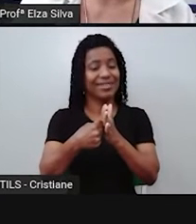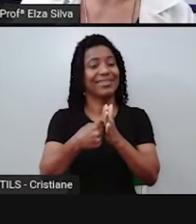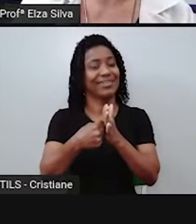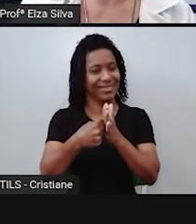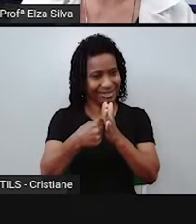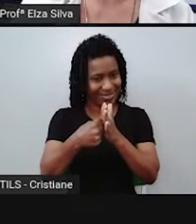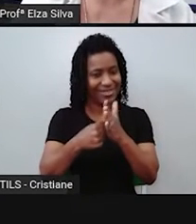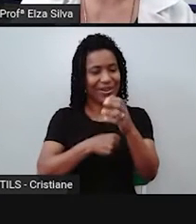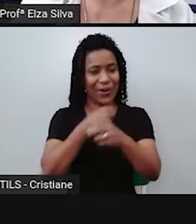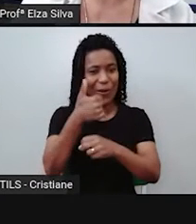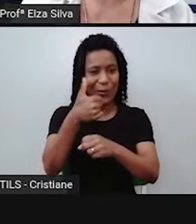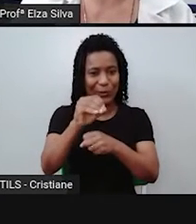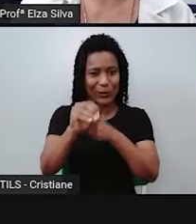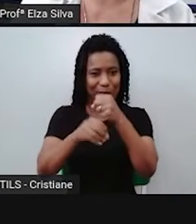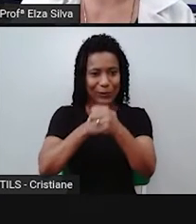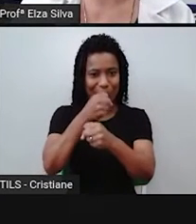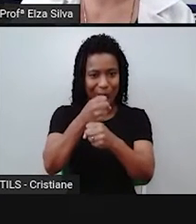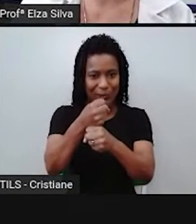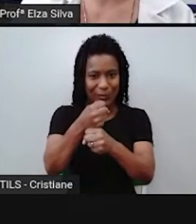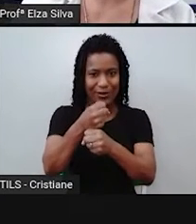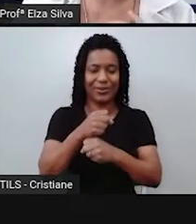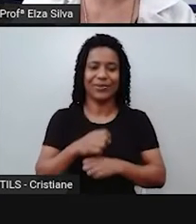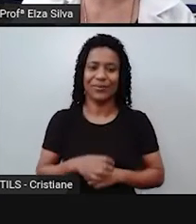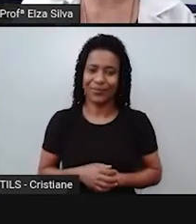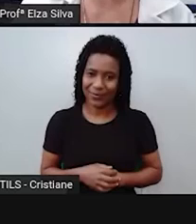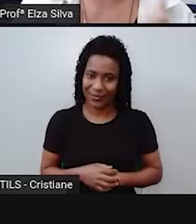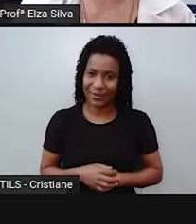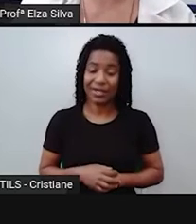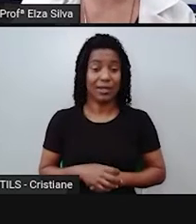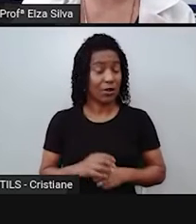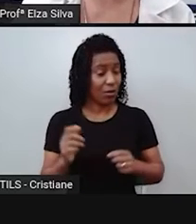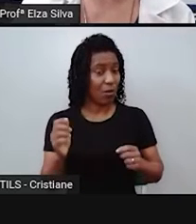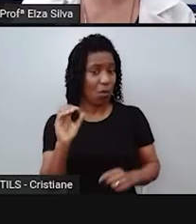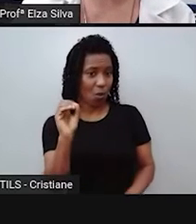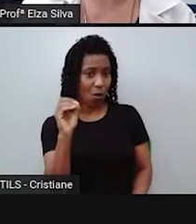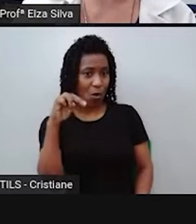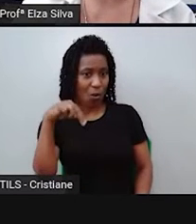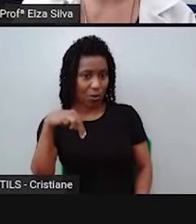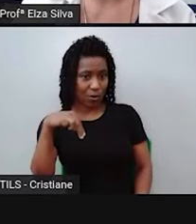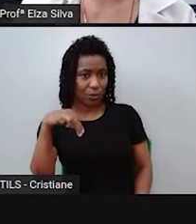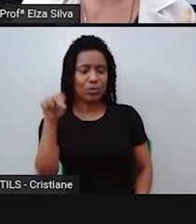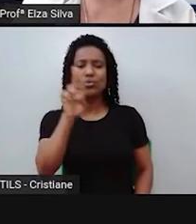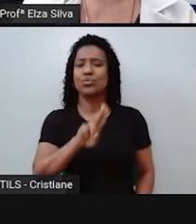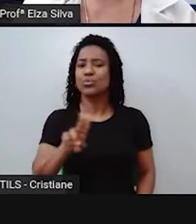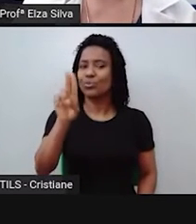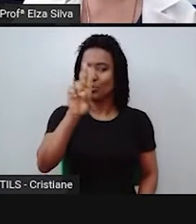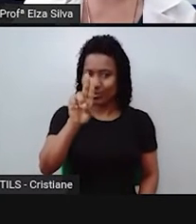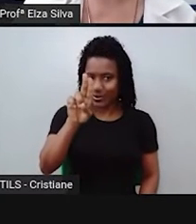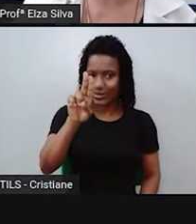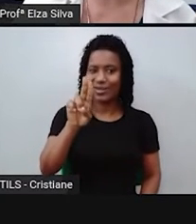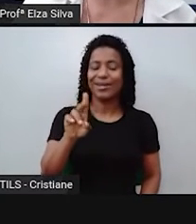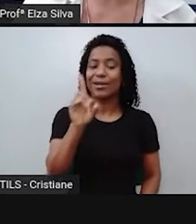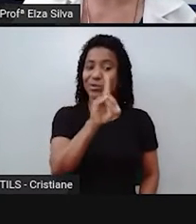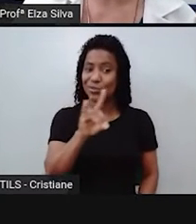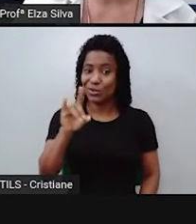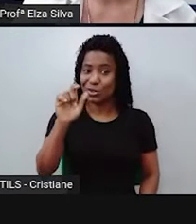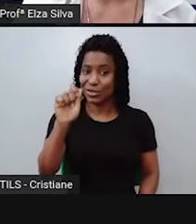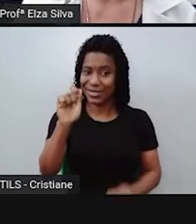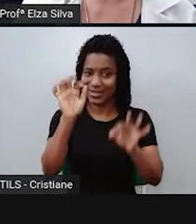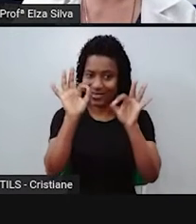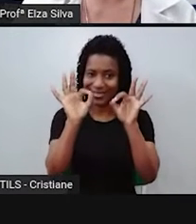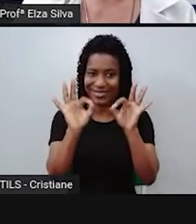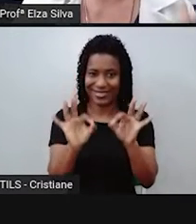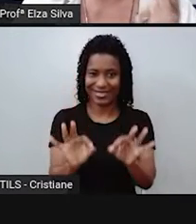on with specific dates. Nós utilizamos on com datas específicas.